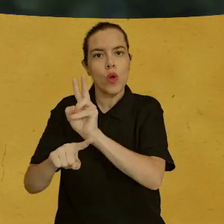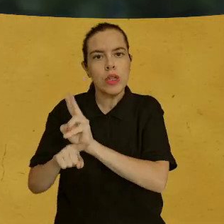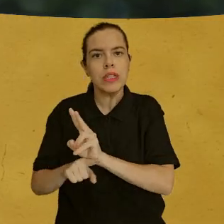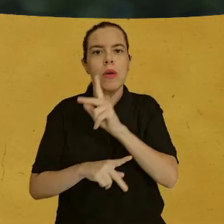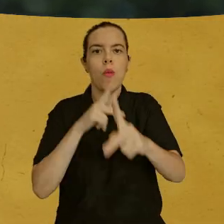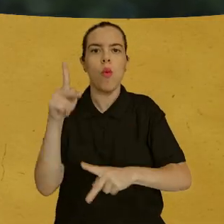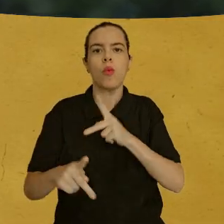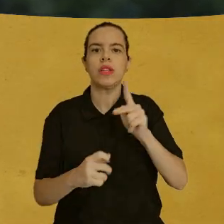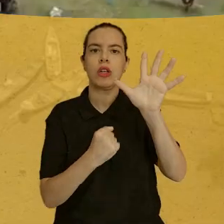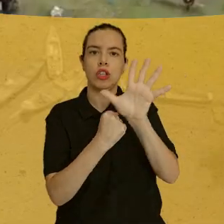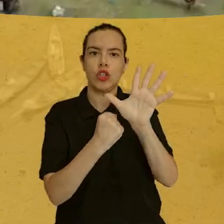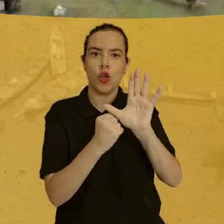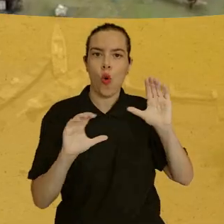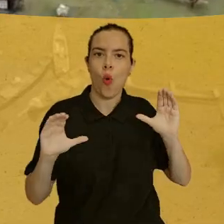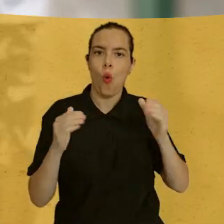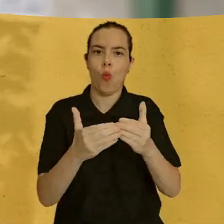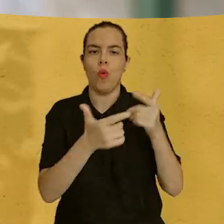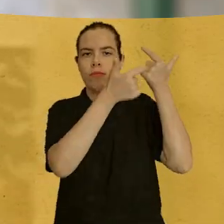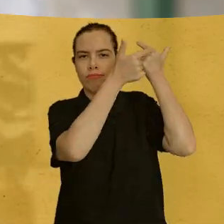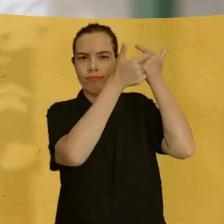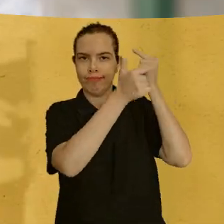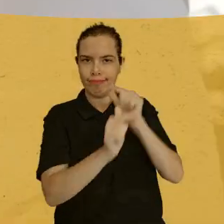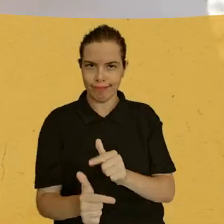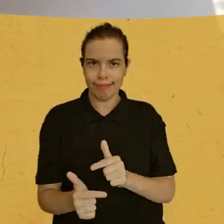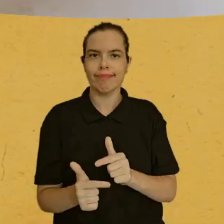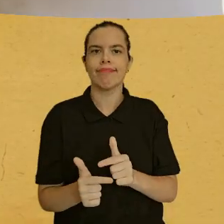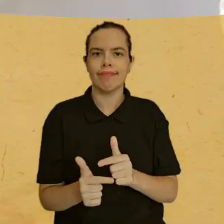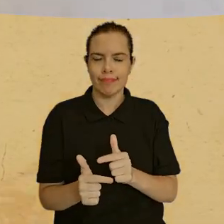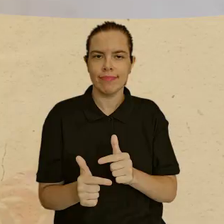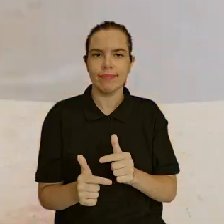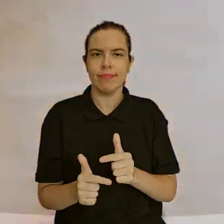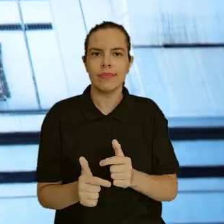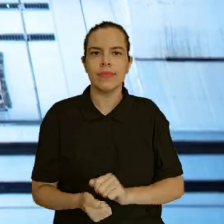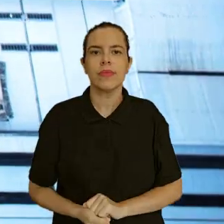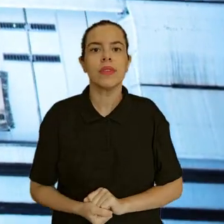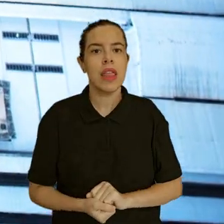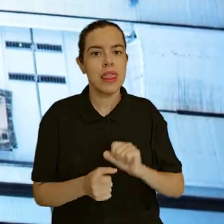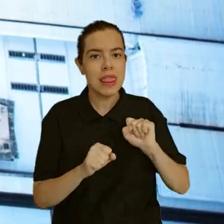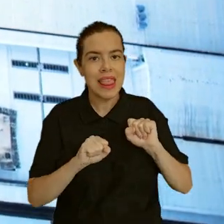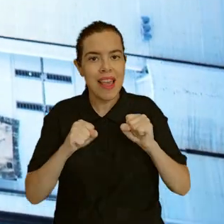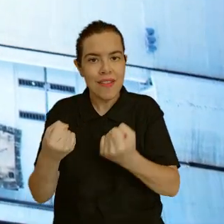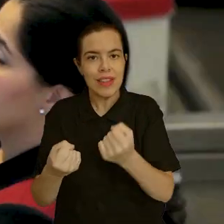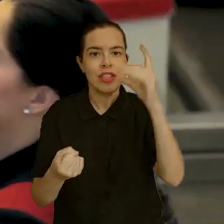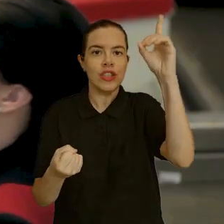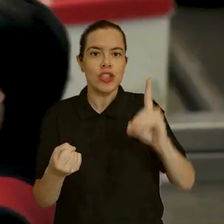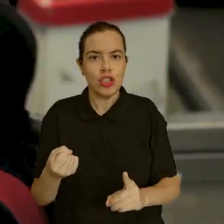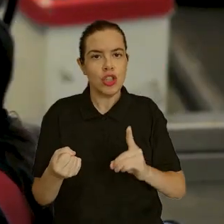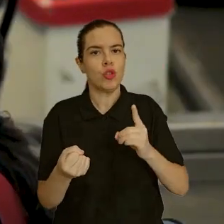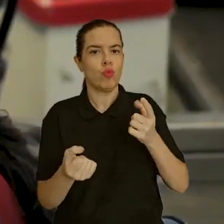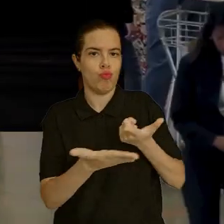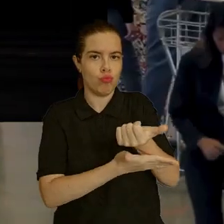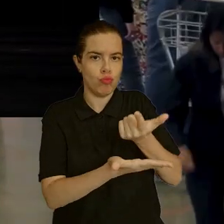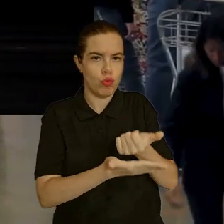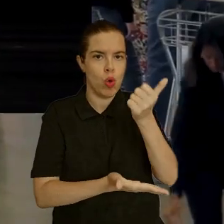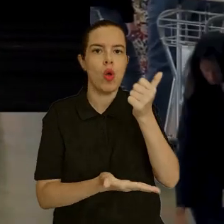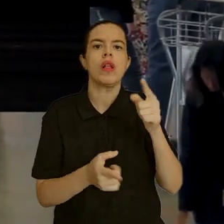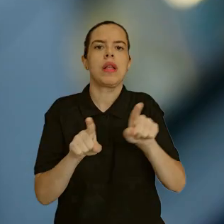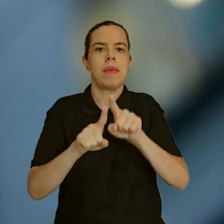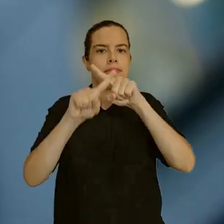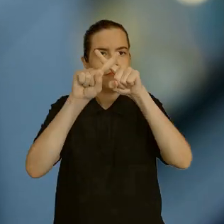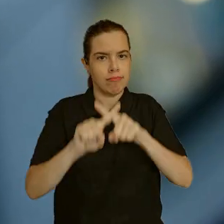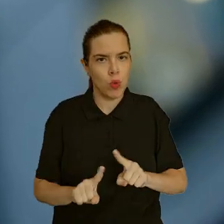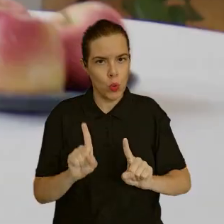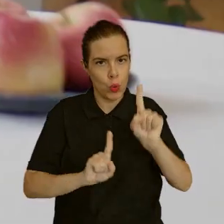população indígena e das comunidades tradicionais. A defesa dos direitos do consumidor, da